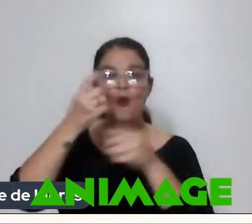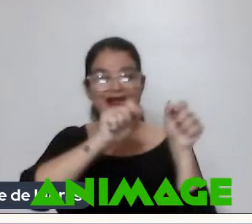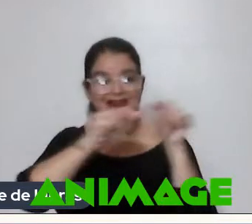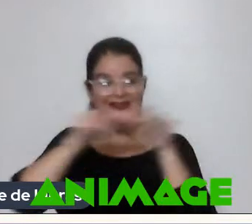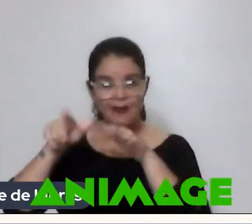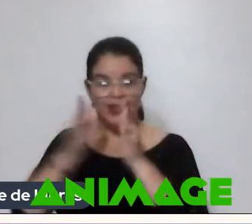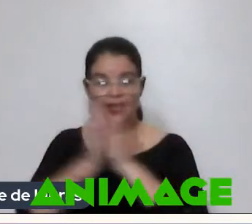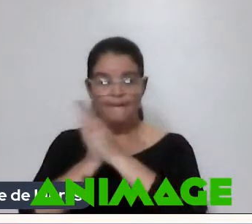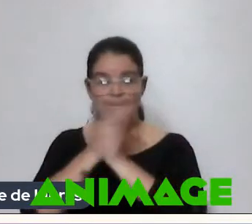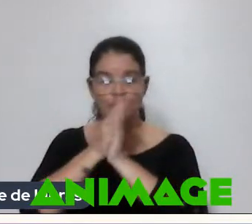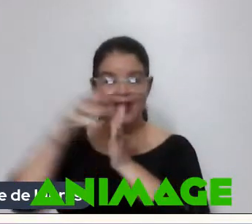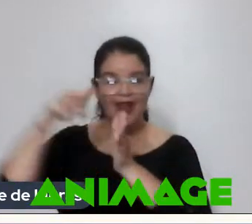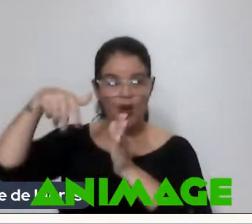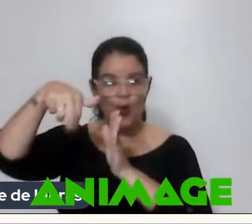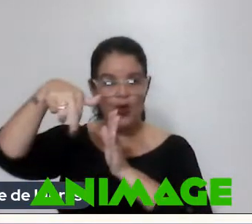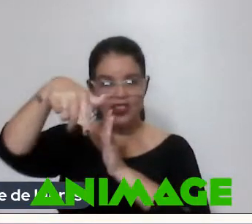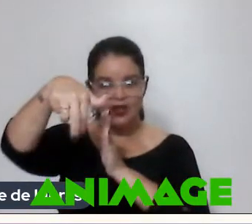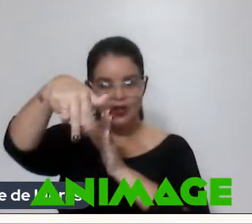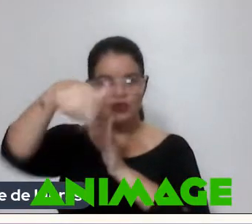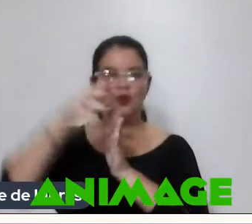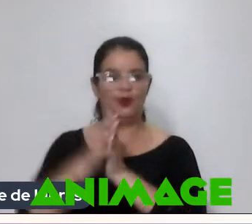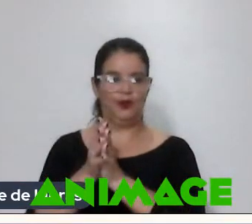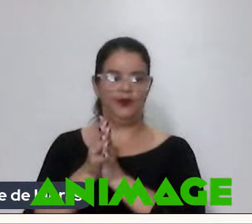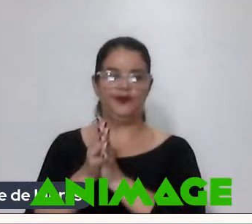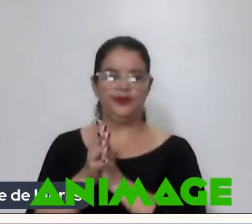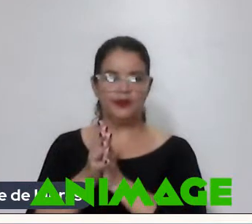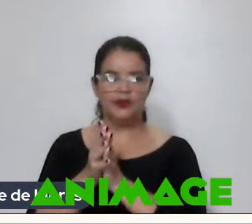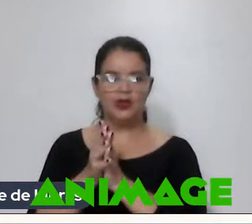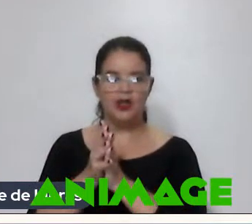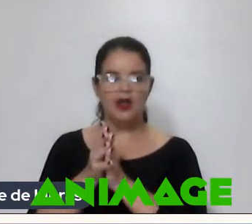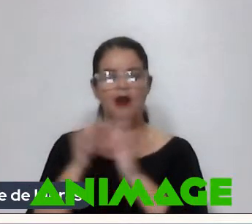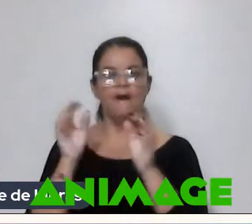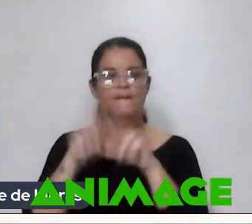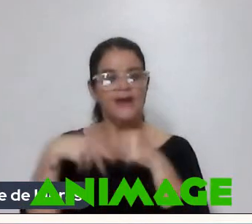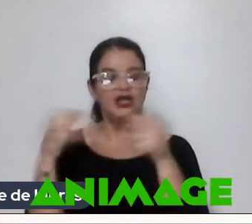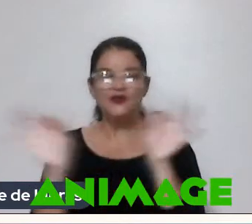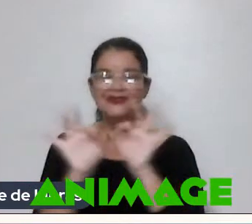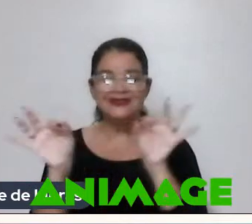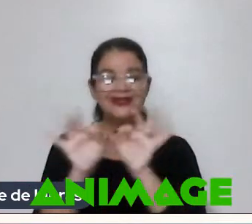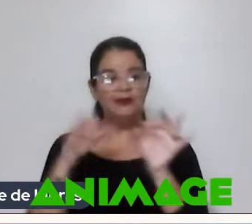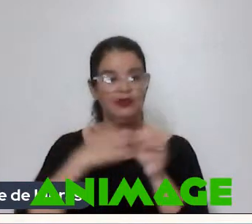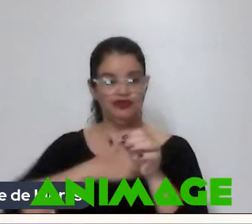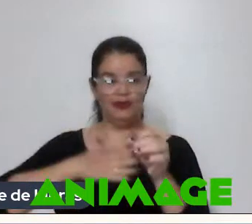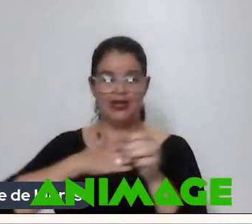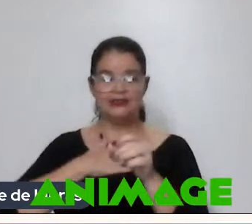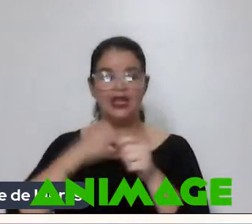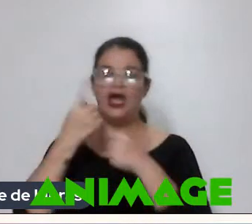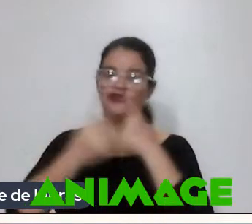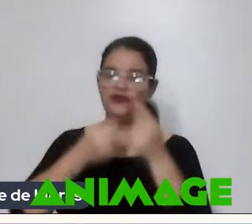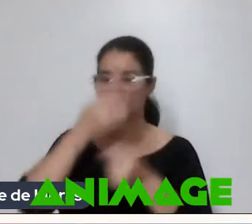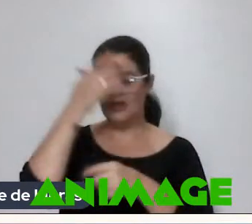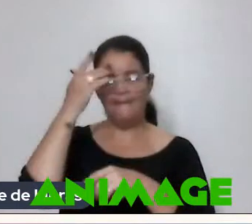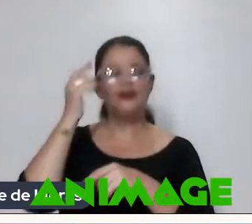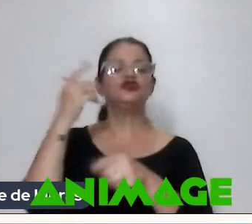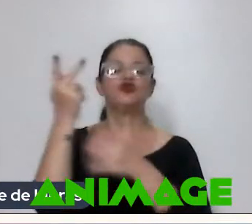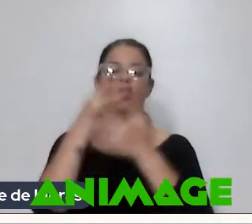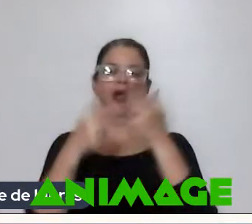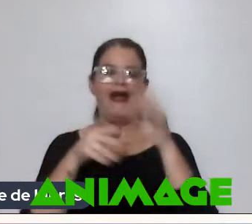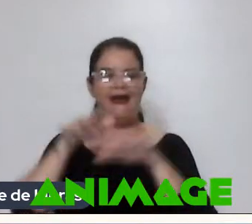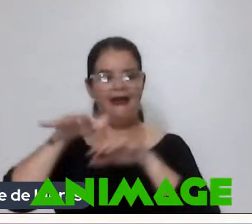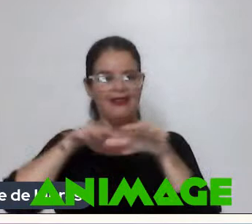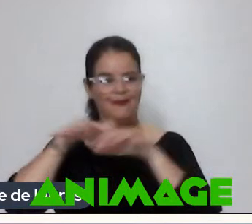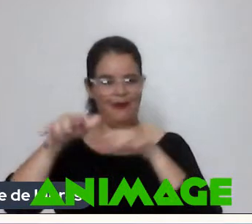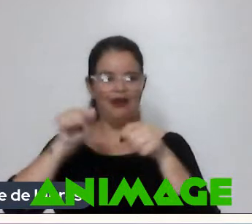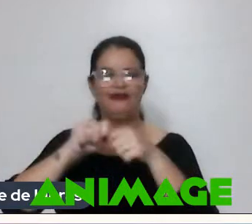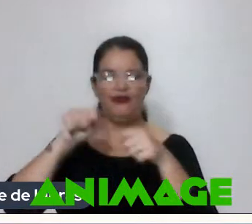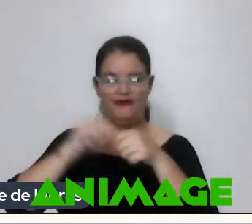boneco andando E Pelo simples Prazer Que muitas vezes O animador tem De fazer um boneco andando Fazer uma